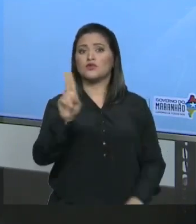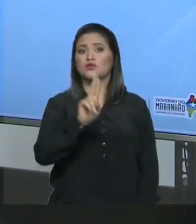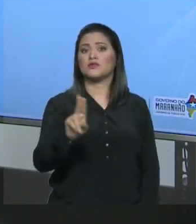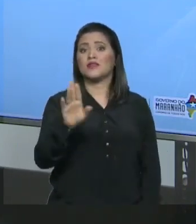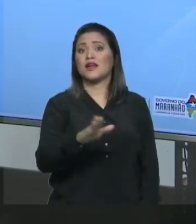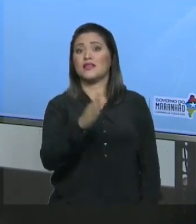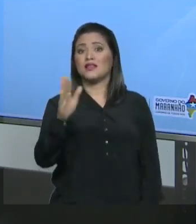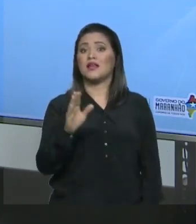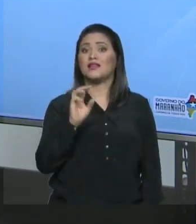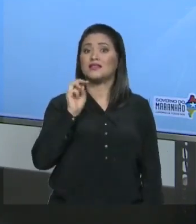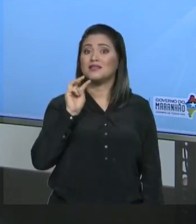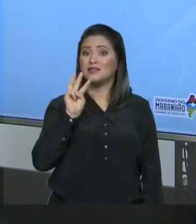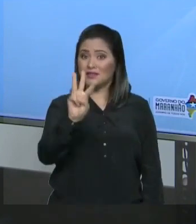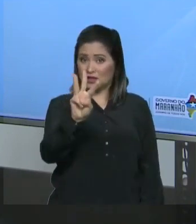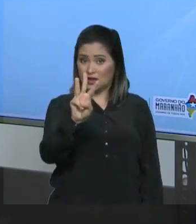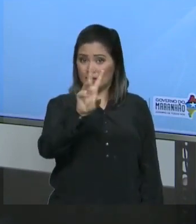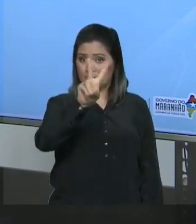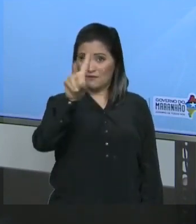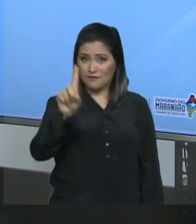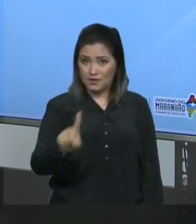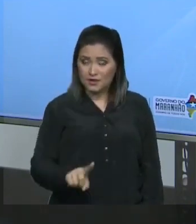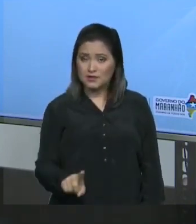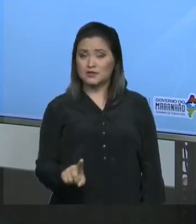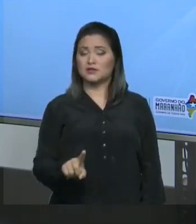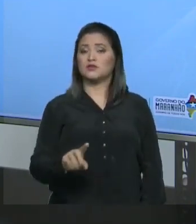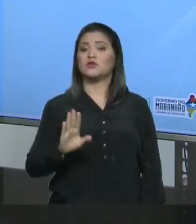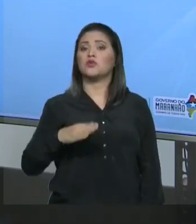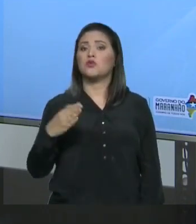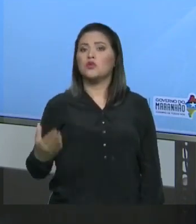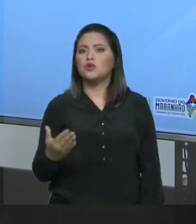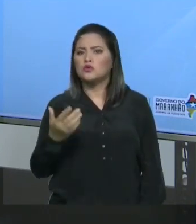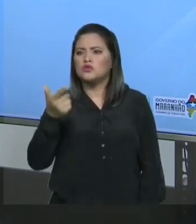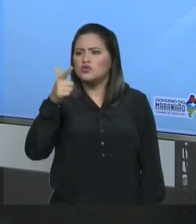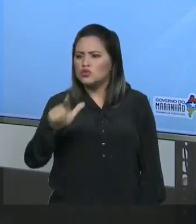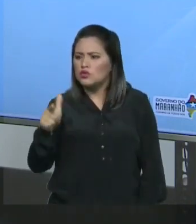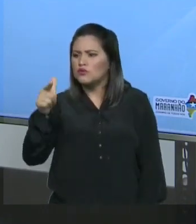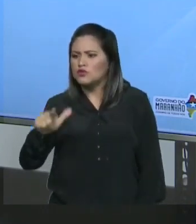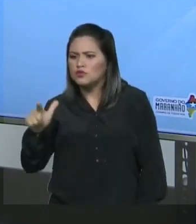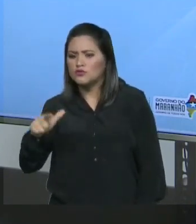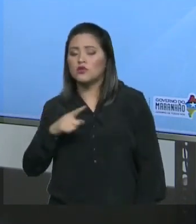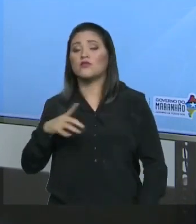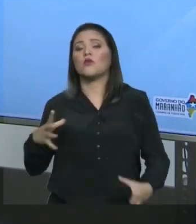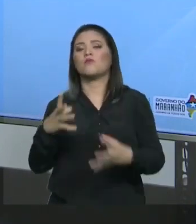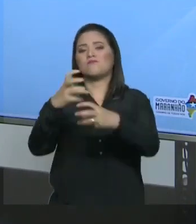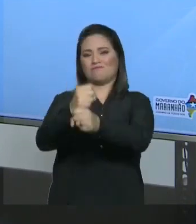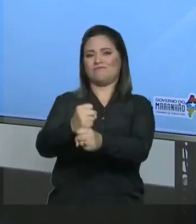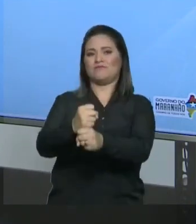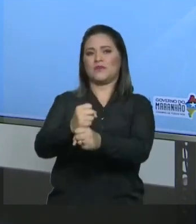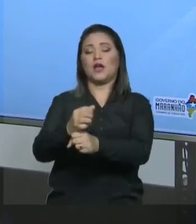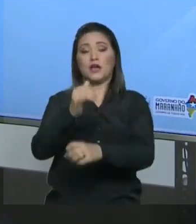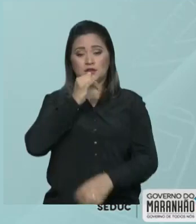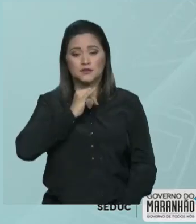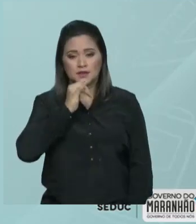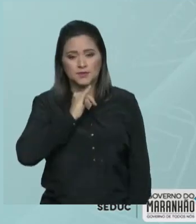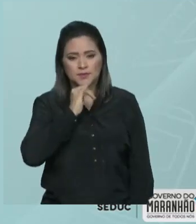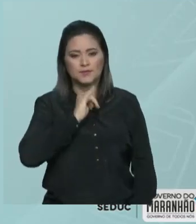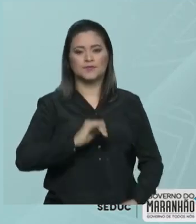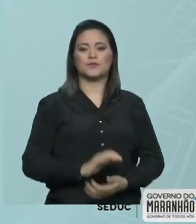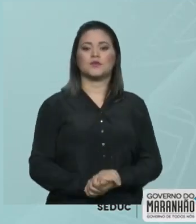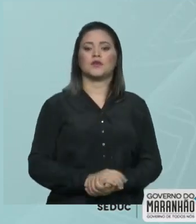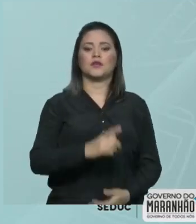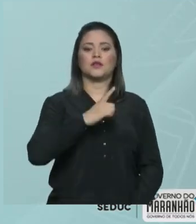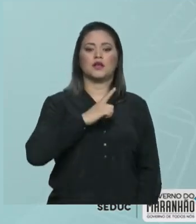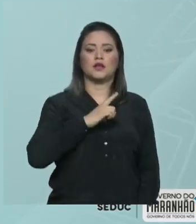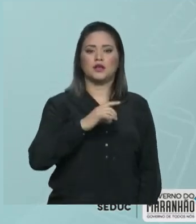e quando eu repetir, eu somo os seus valores. Então, olha só. Exemplo. Eu tenho I,